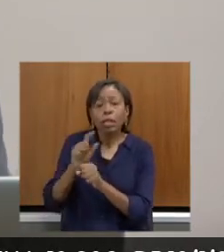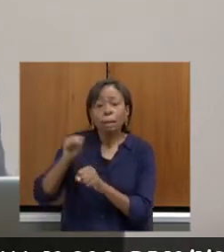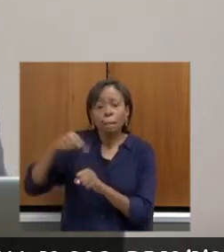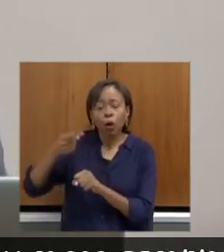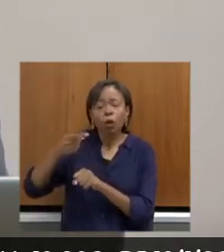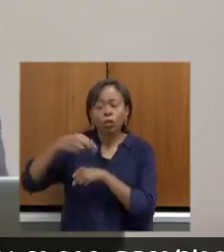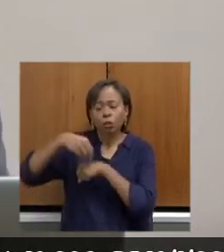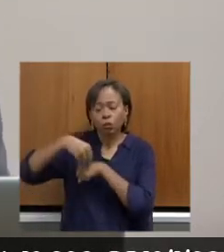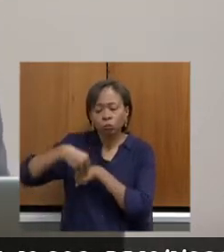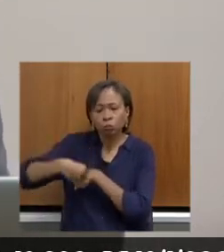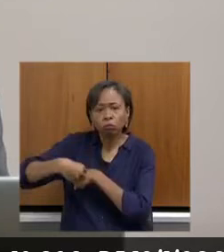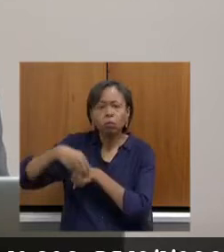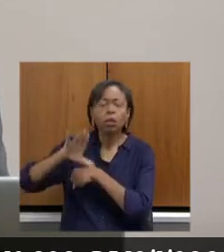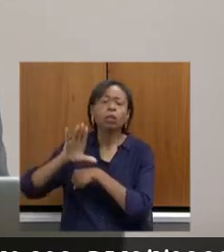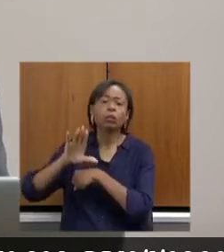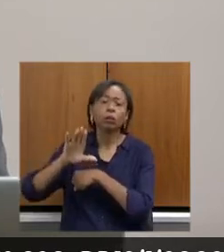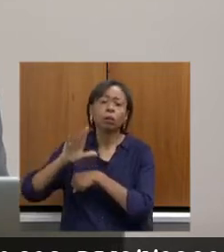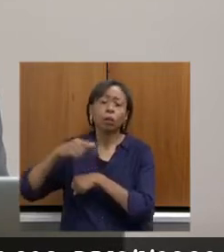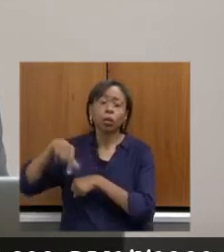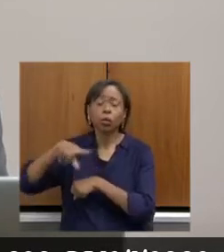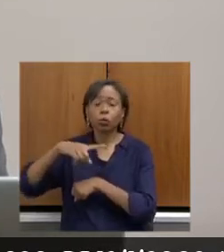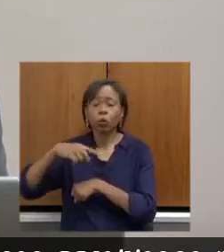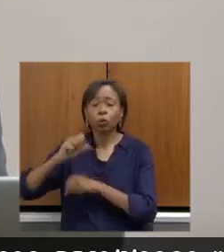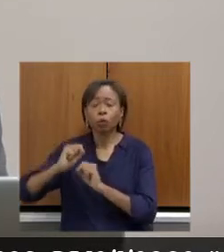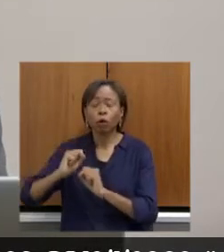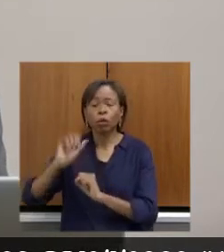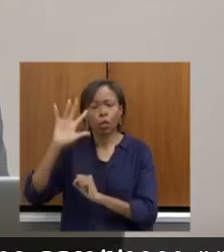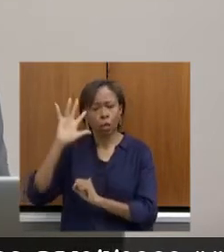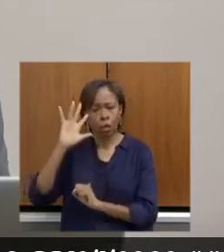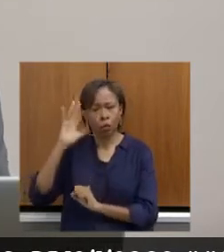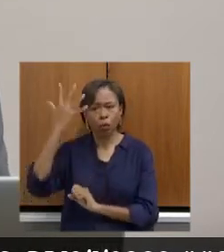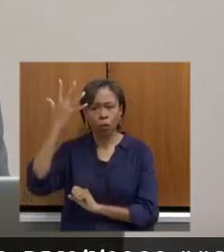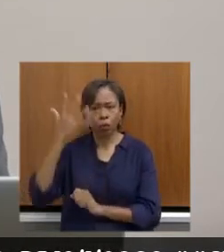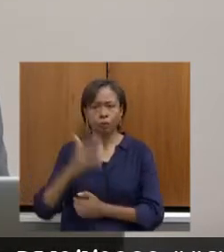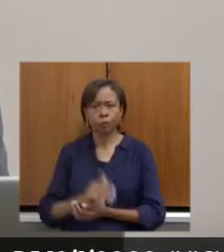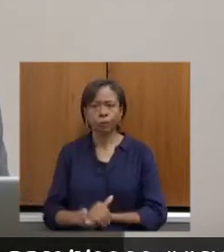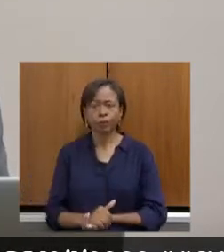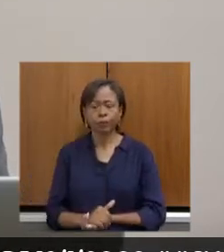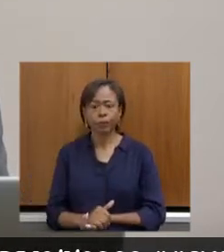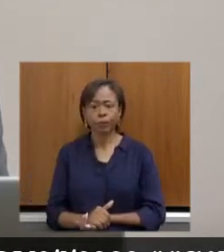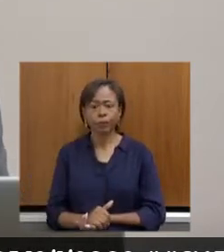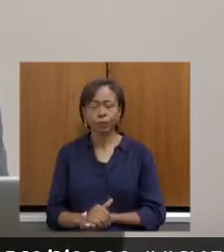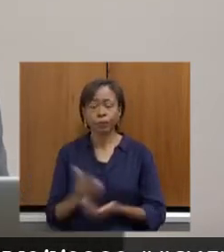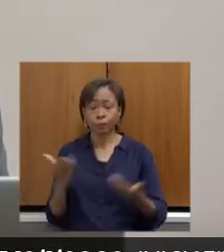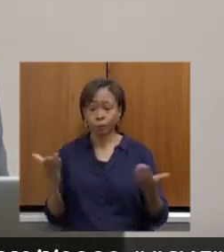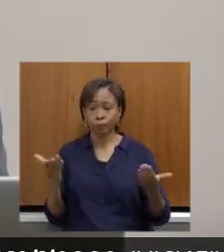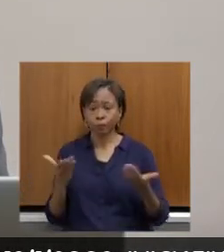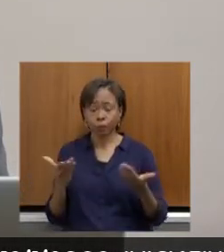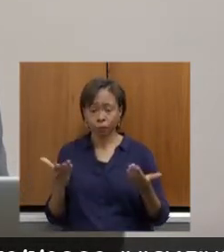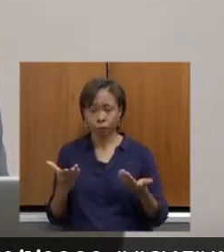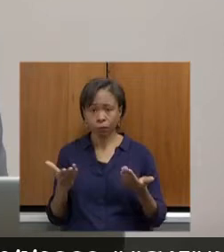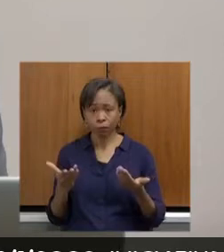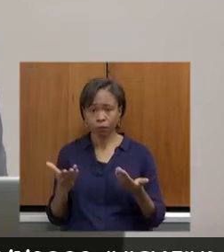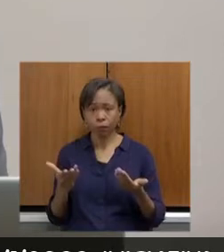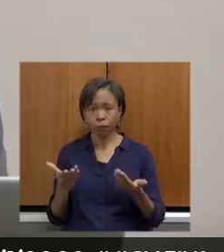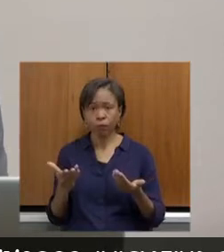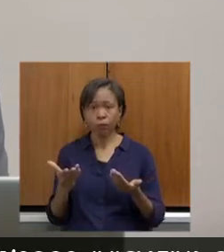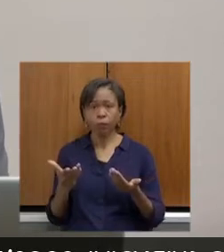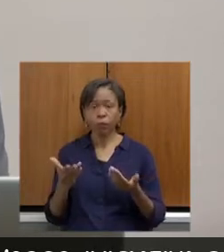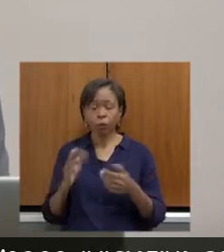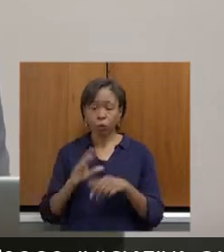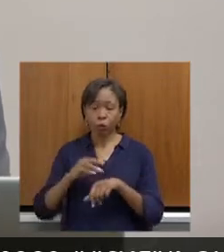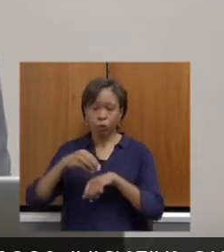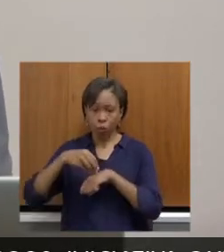encaminhamentos para que nós possamos aqui mudar essa realidade. Eu passo então para os encaminhamentos